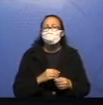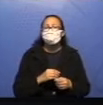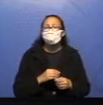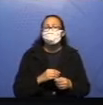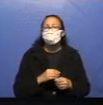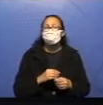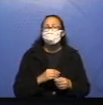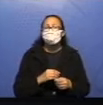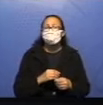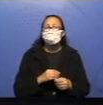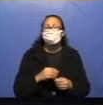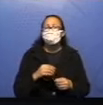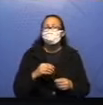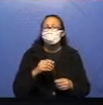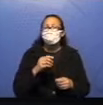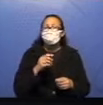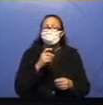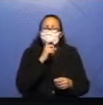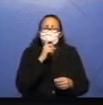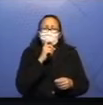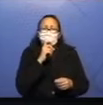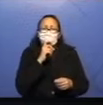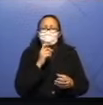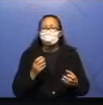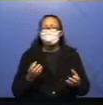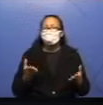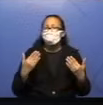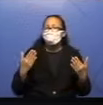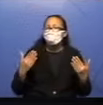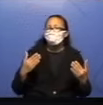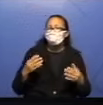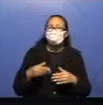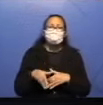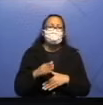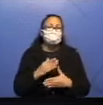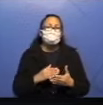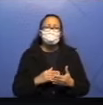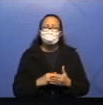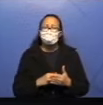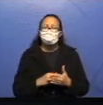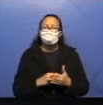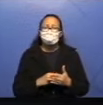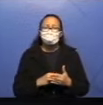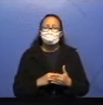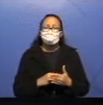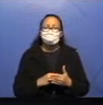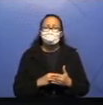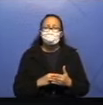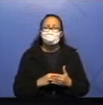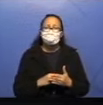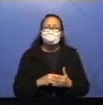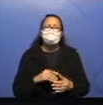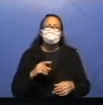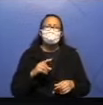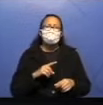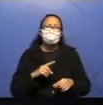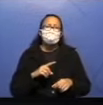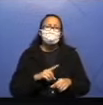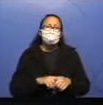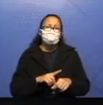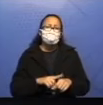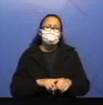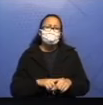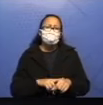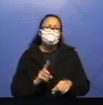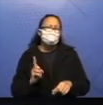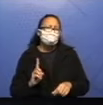passou de uma estação para outra? Às vezes, passaram-se todas as estações? Ou ele pode ser atemporal? O que quer dizer atemporal?